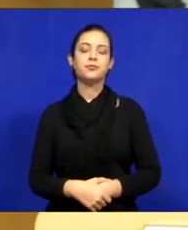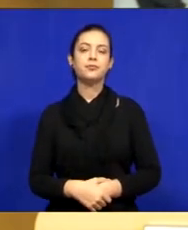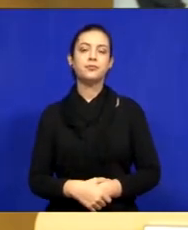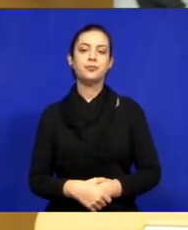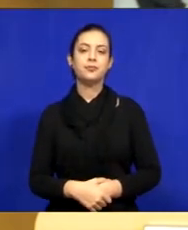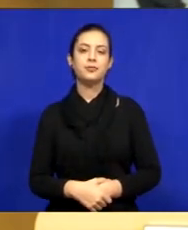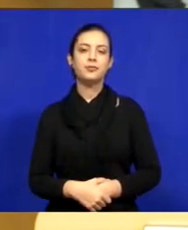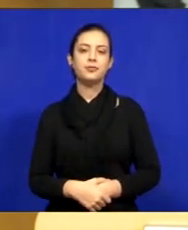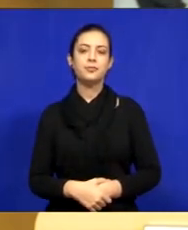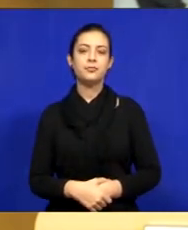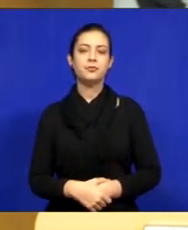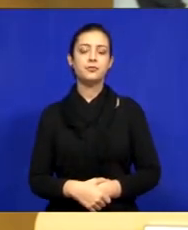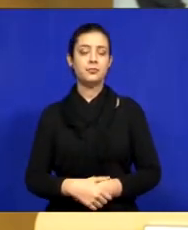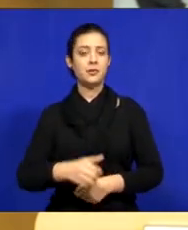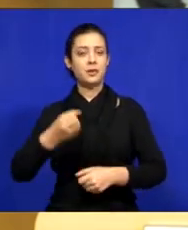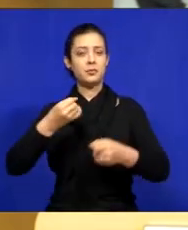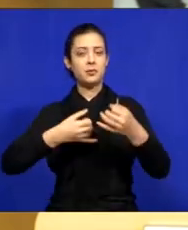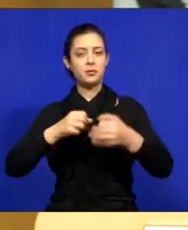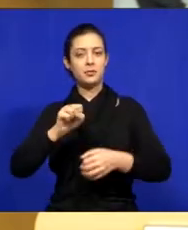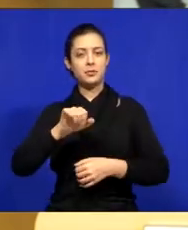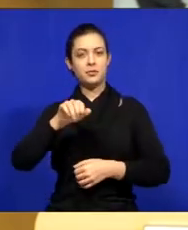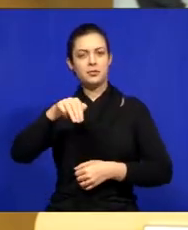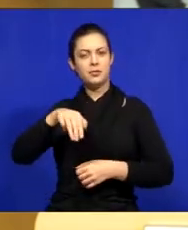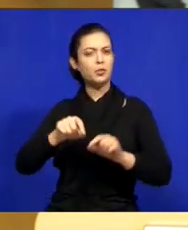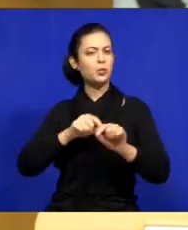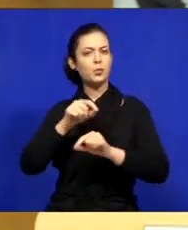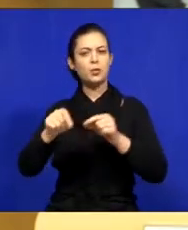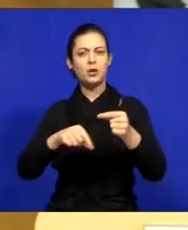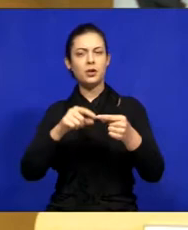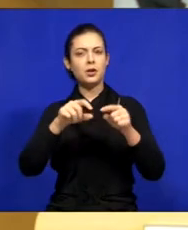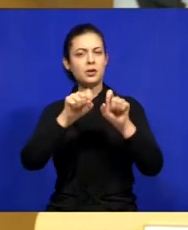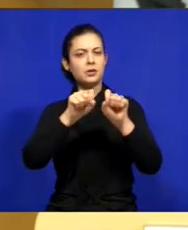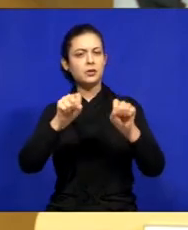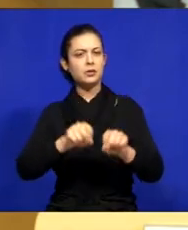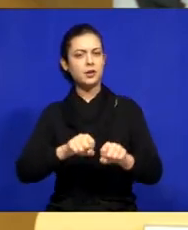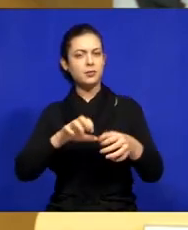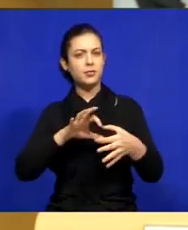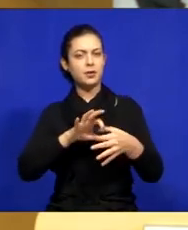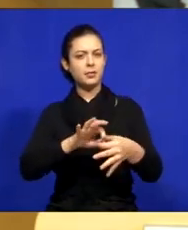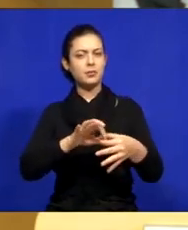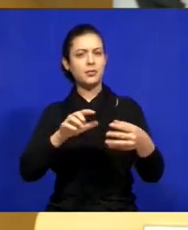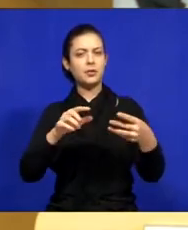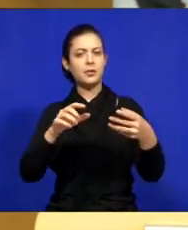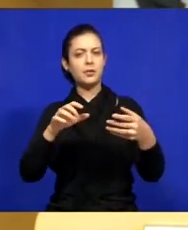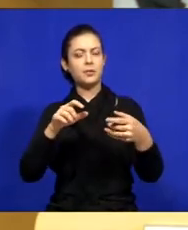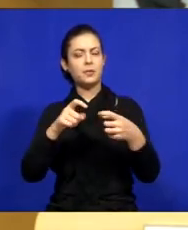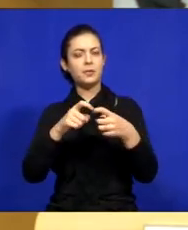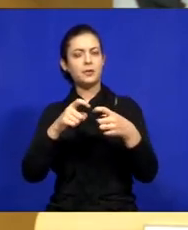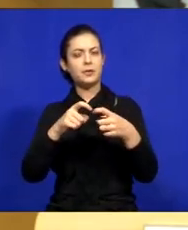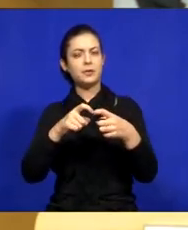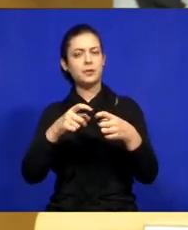falar do SIM, Sistema Integrado de Medicina de Jacareí,